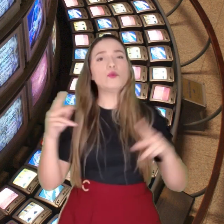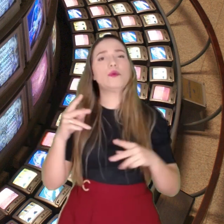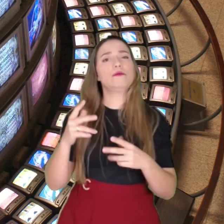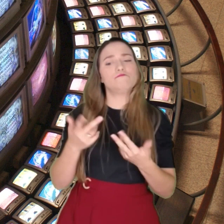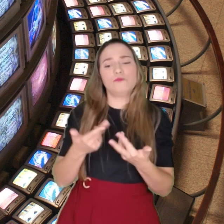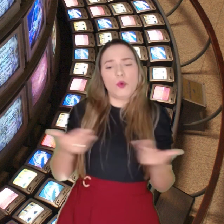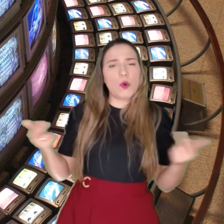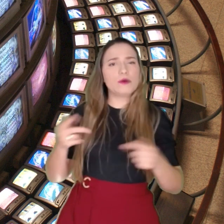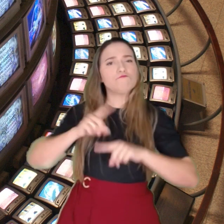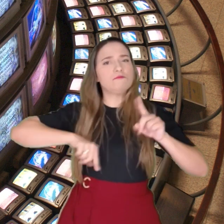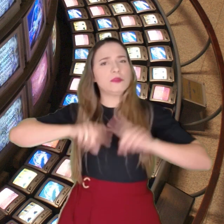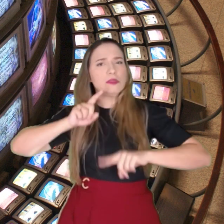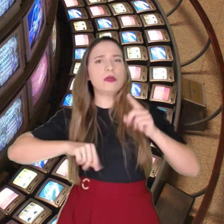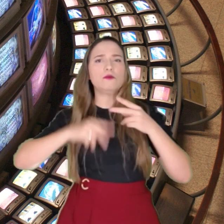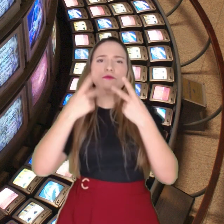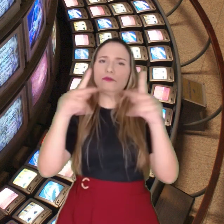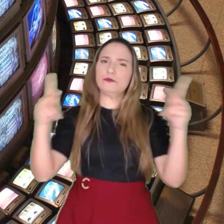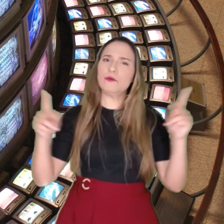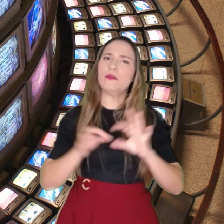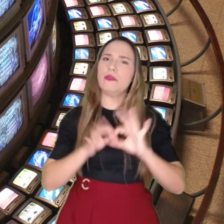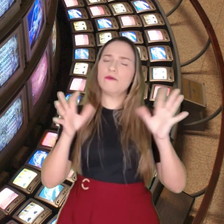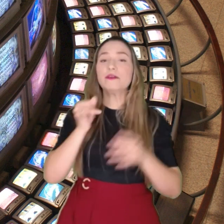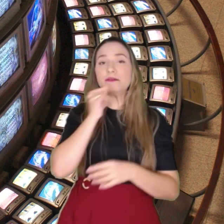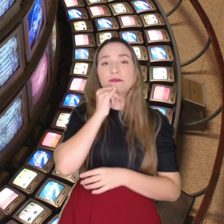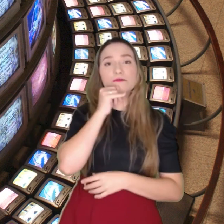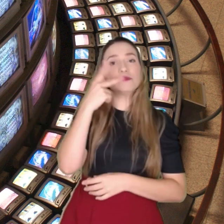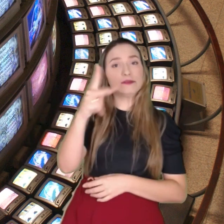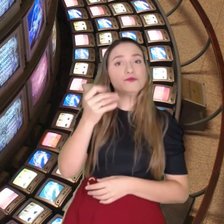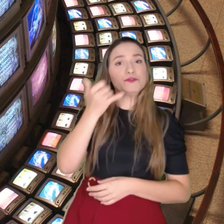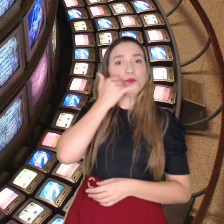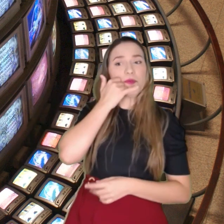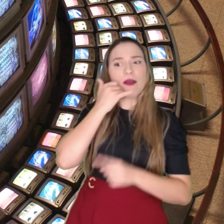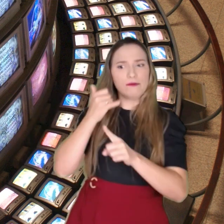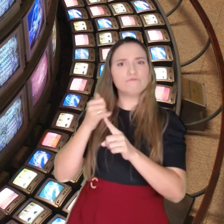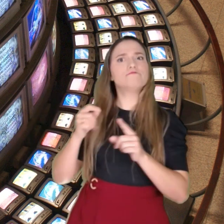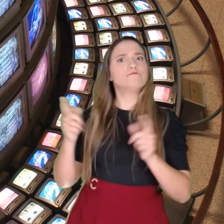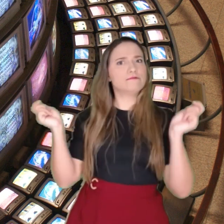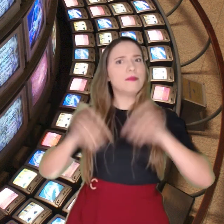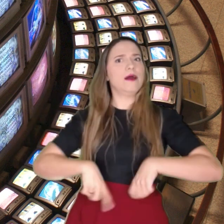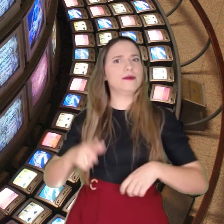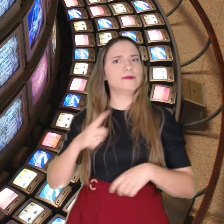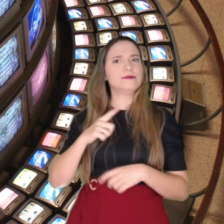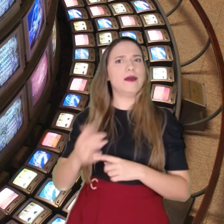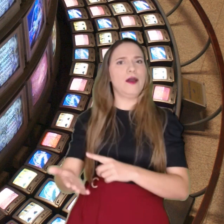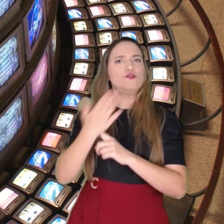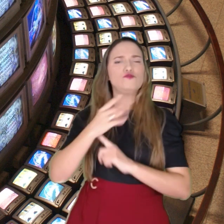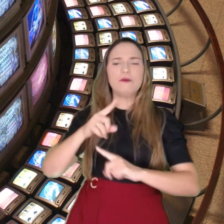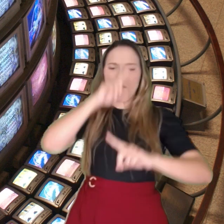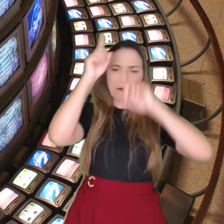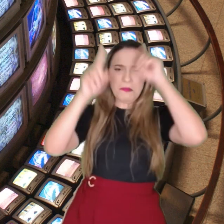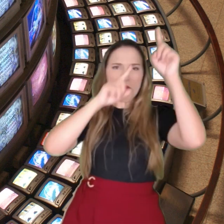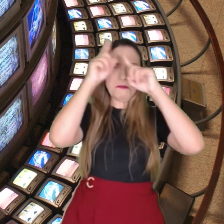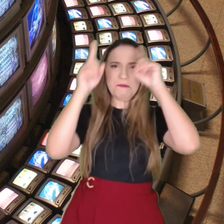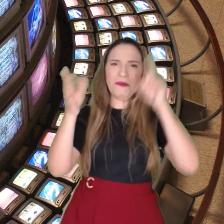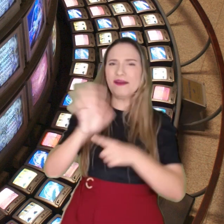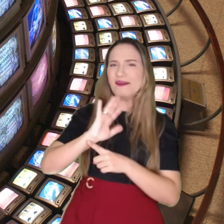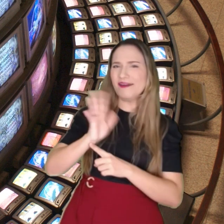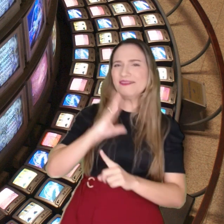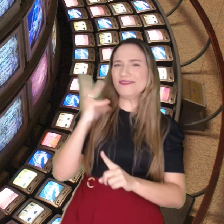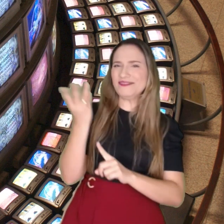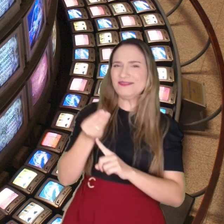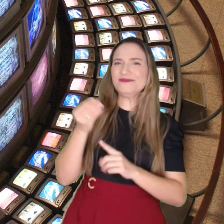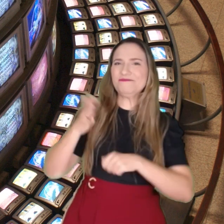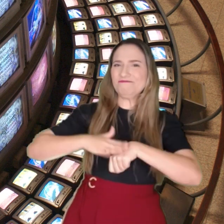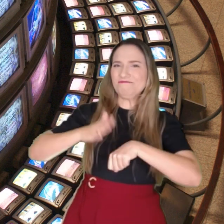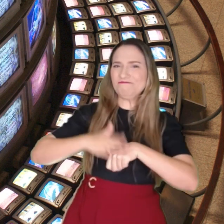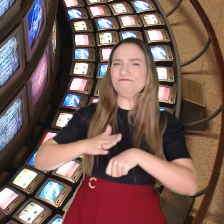tem aí à sua disposição. O seu celular mesmo pode ser uma poderosa ferramenta para criar arte